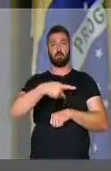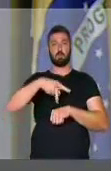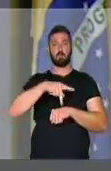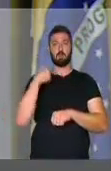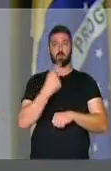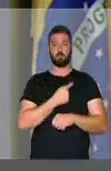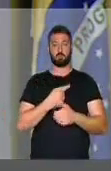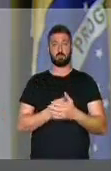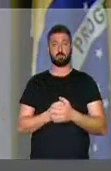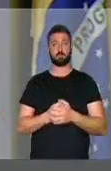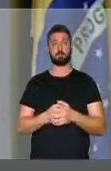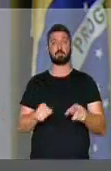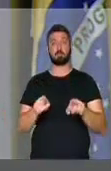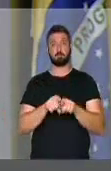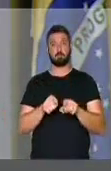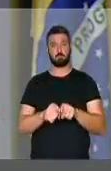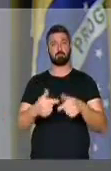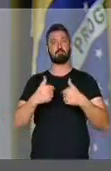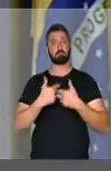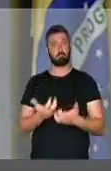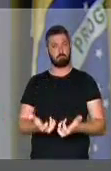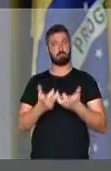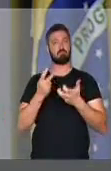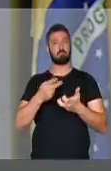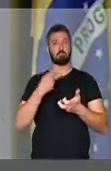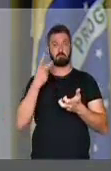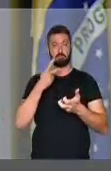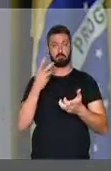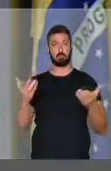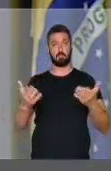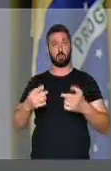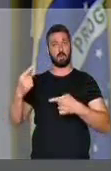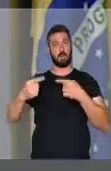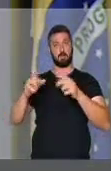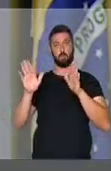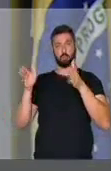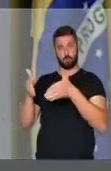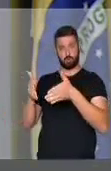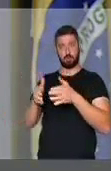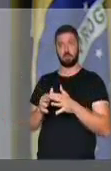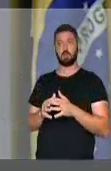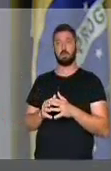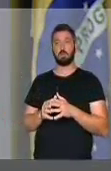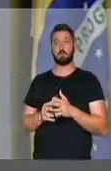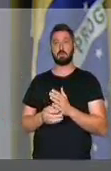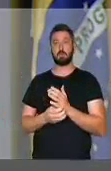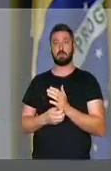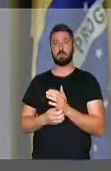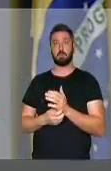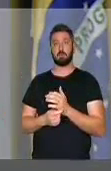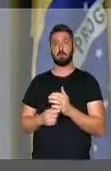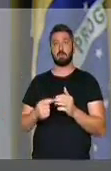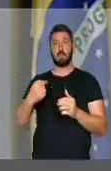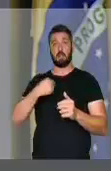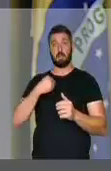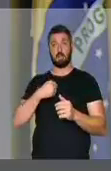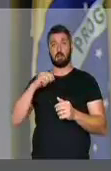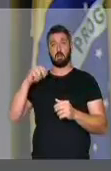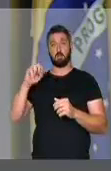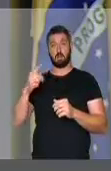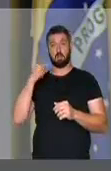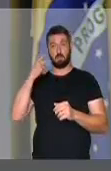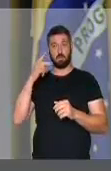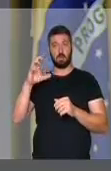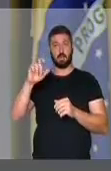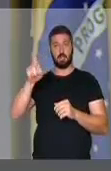nosso país. Eu também quero dizer, agora, politicamente, nós, eu, como vereador na